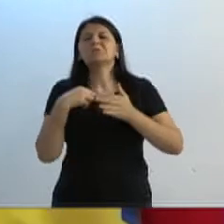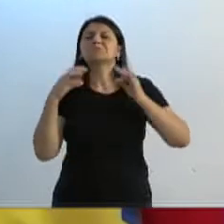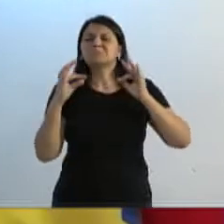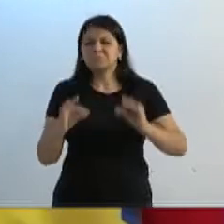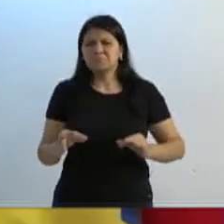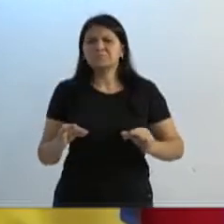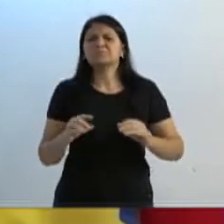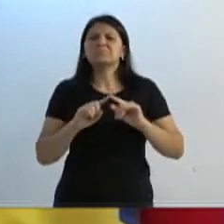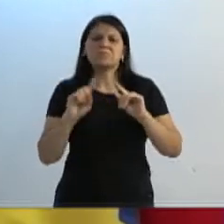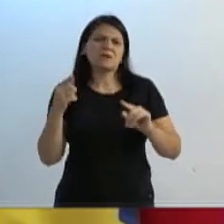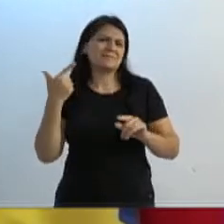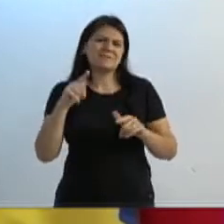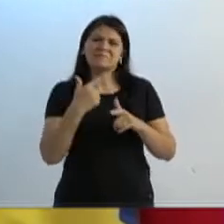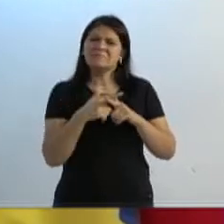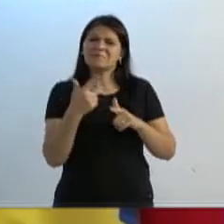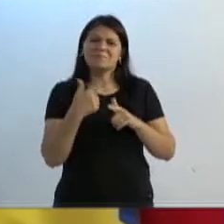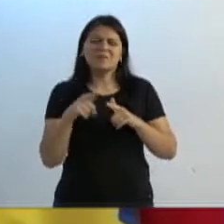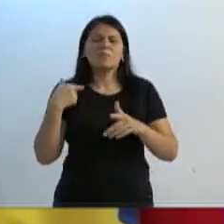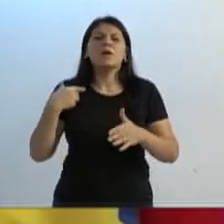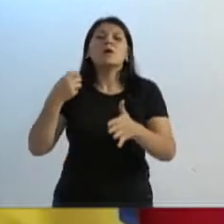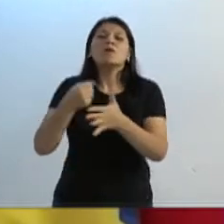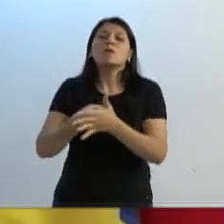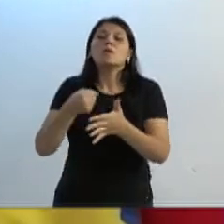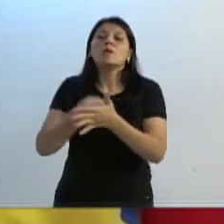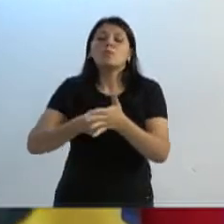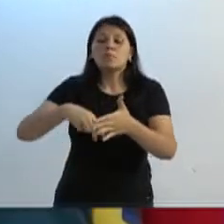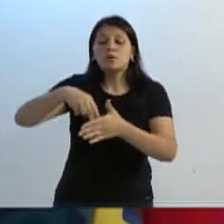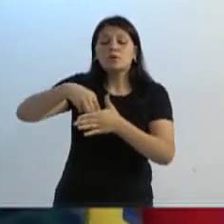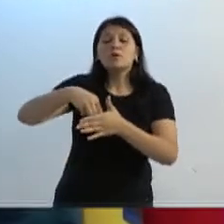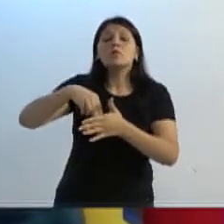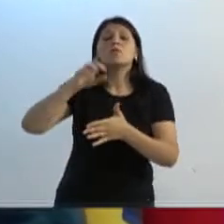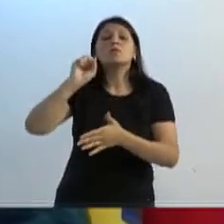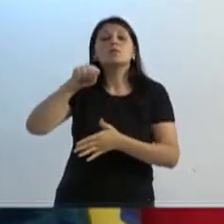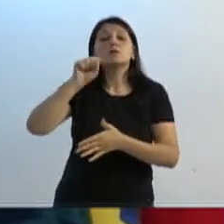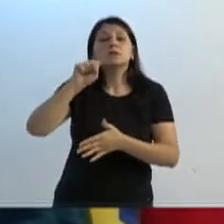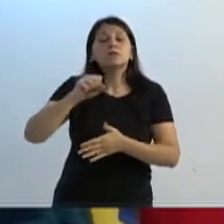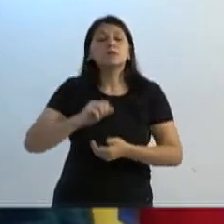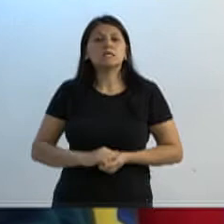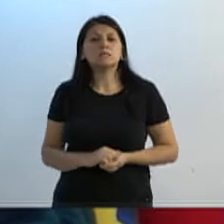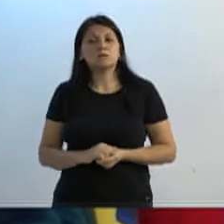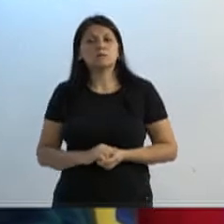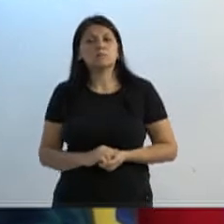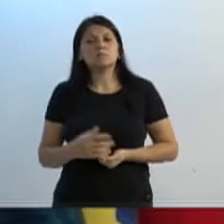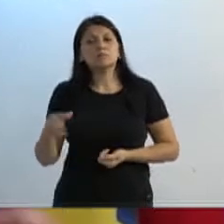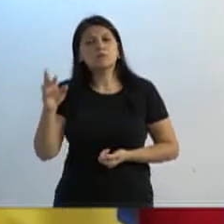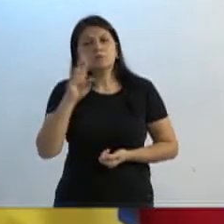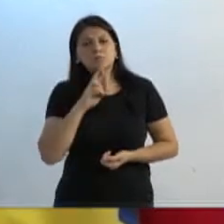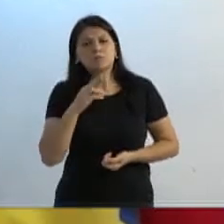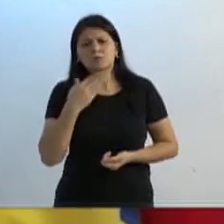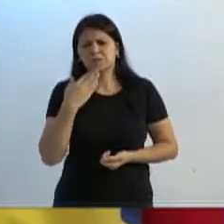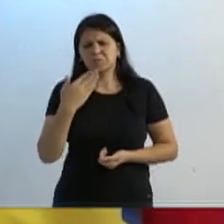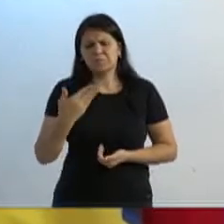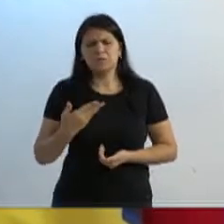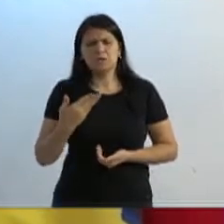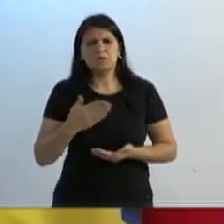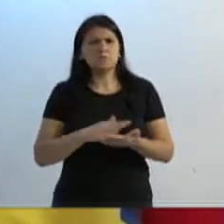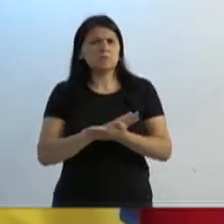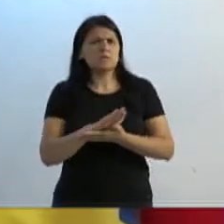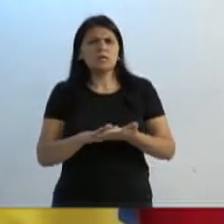Mas, não tem problema. Vou estar aqui cobrando na tribuna, secretário. Vou estar cobrando os retornos, secretário. Não estou pedindo para o senhor nada